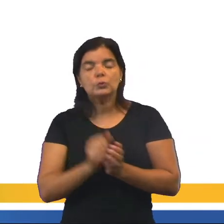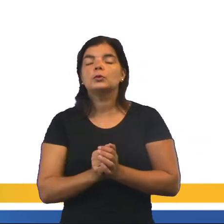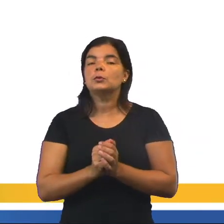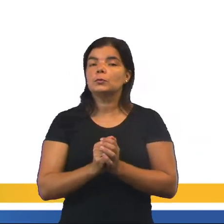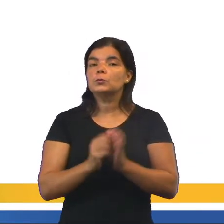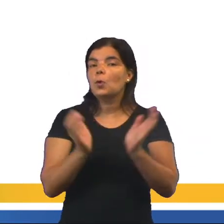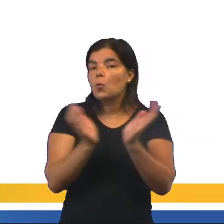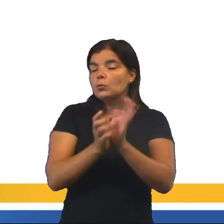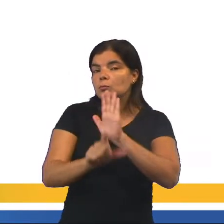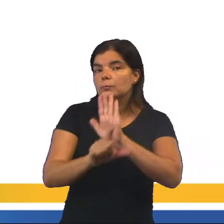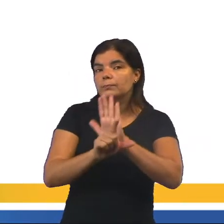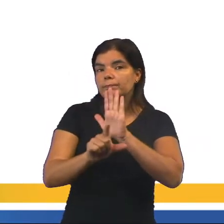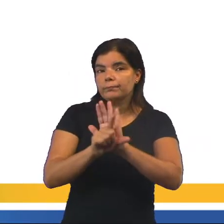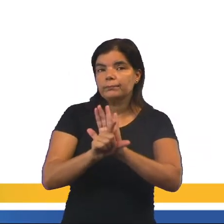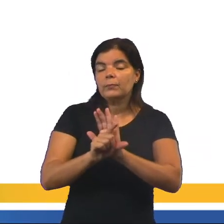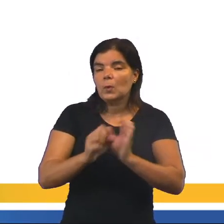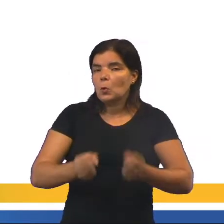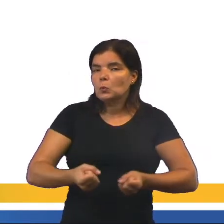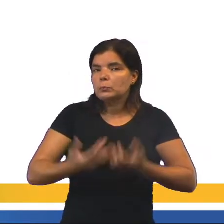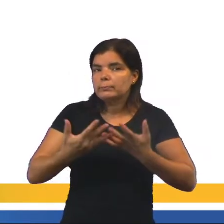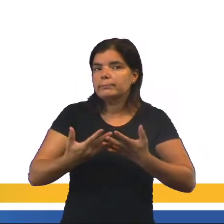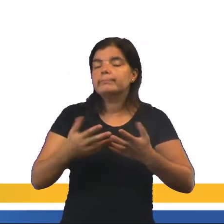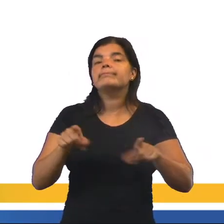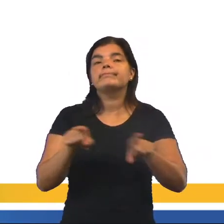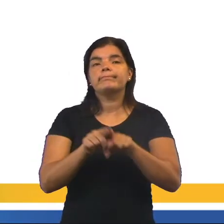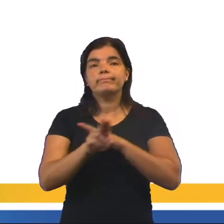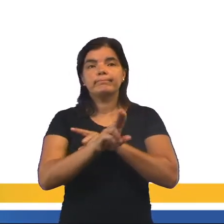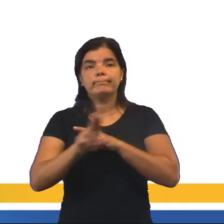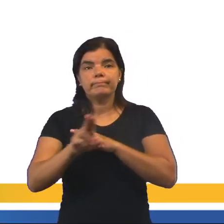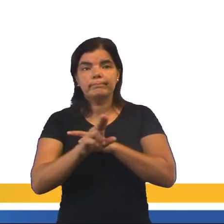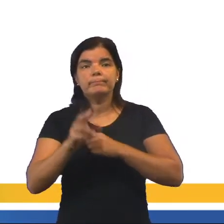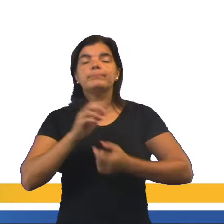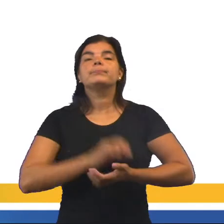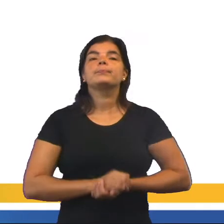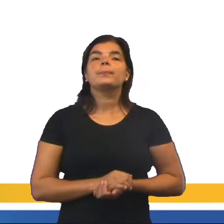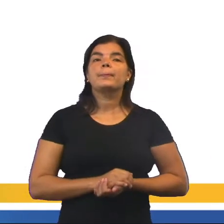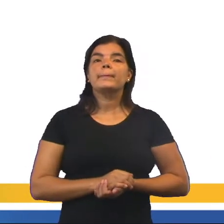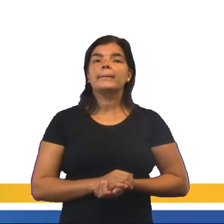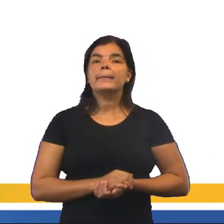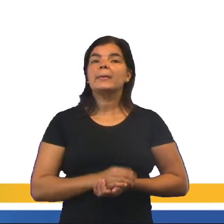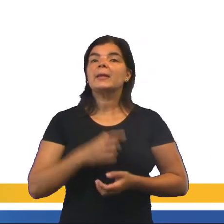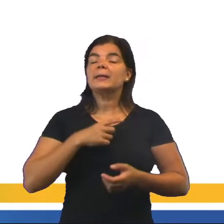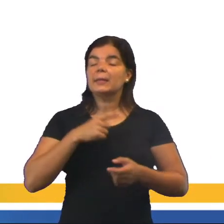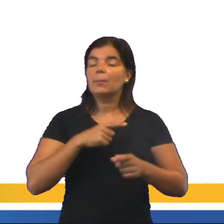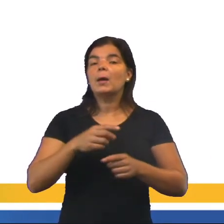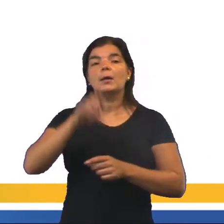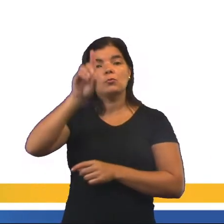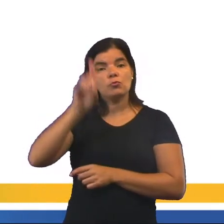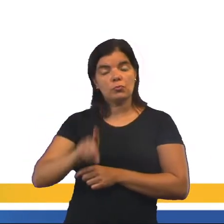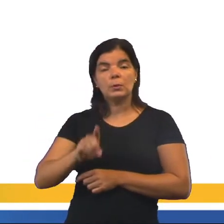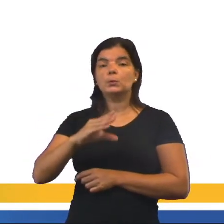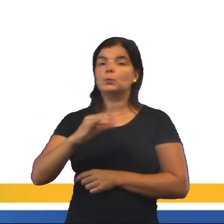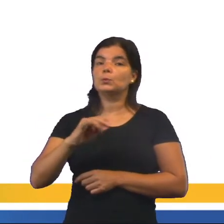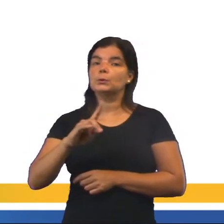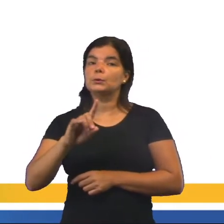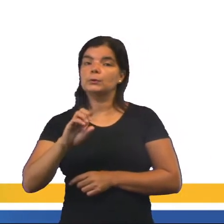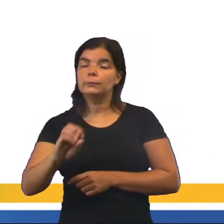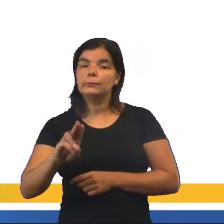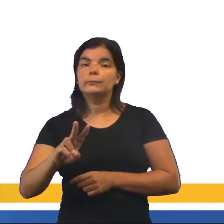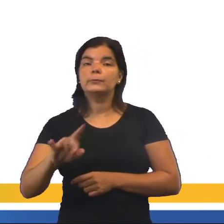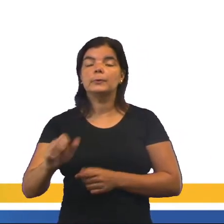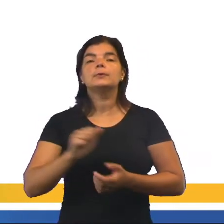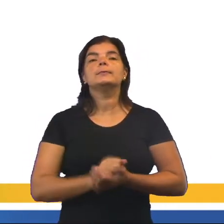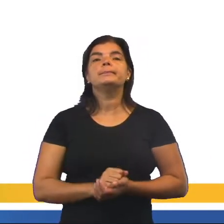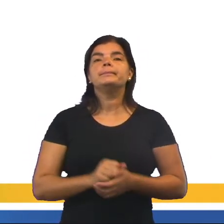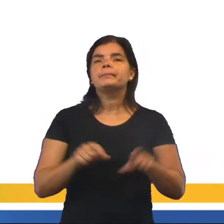Romano ainda das Taubas, que era uma inspiração e que foi chamado de Corpo Juristível, que é o Corpo de Direito Civil. O de